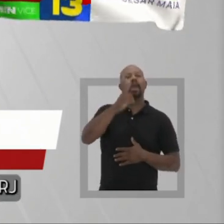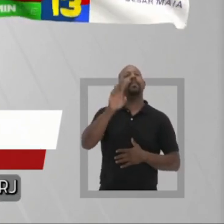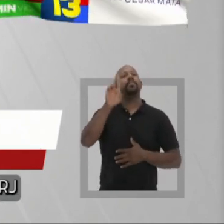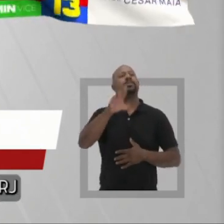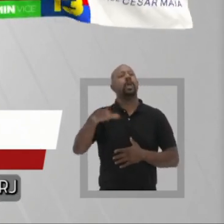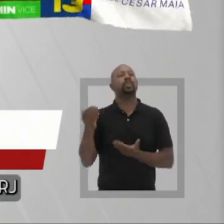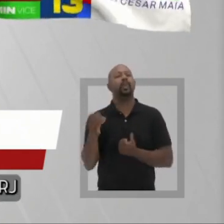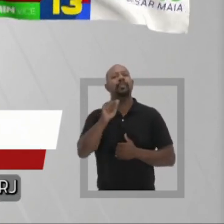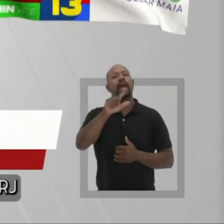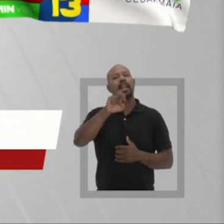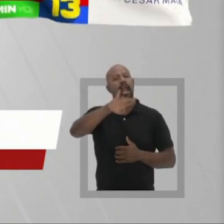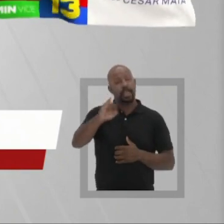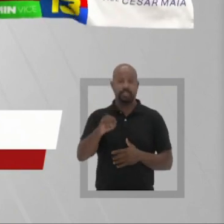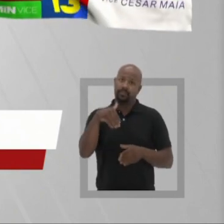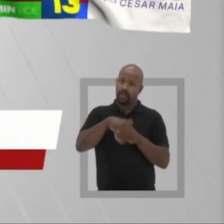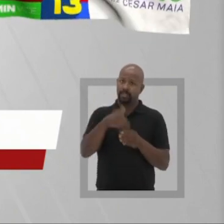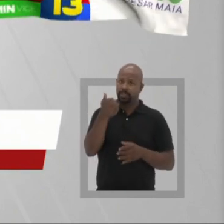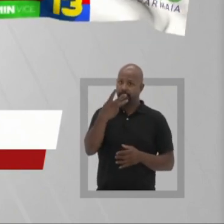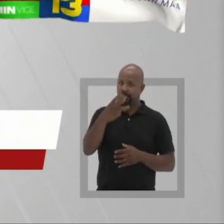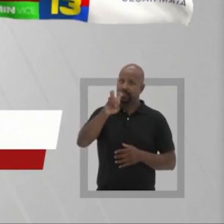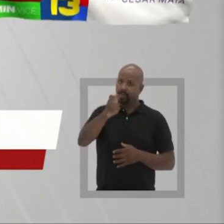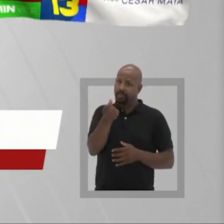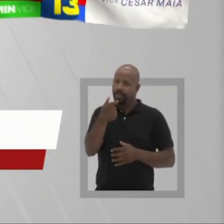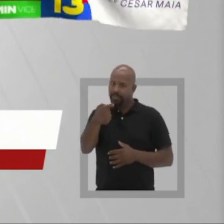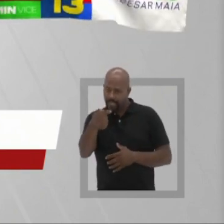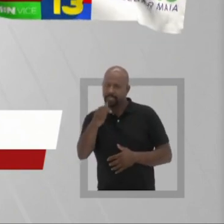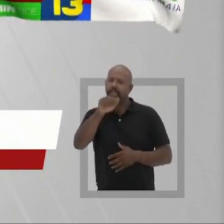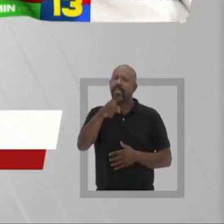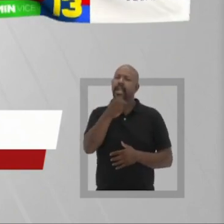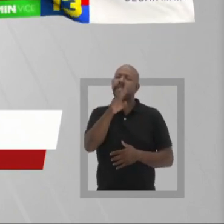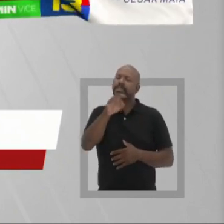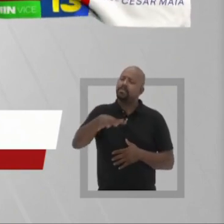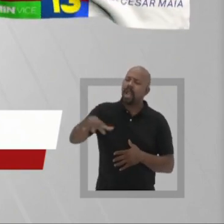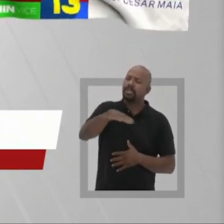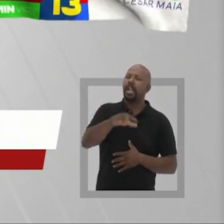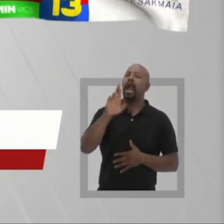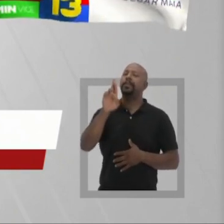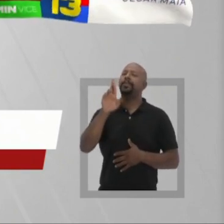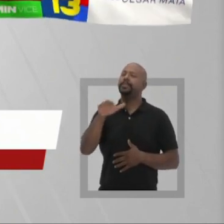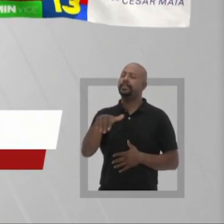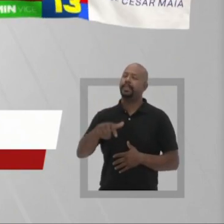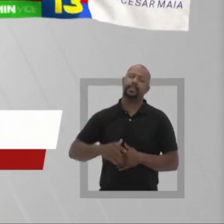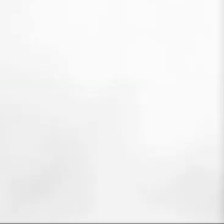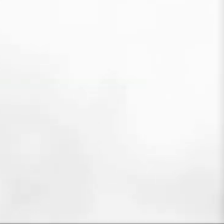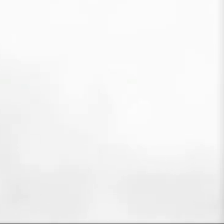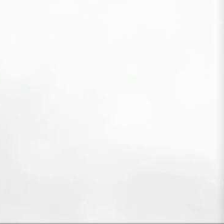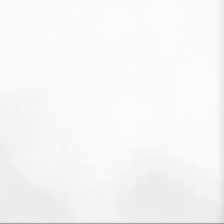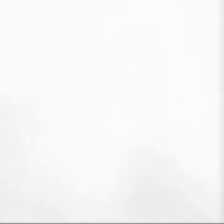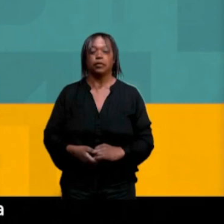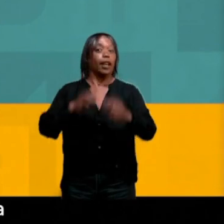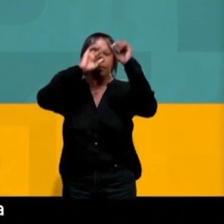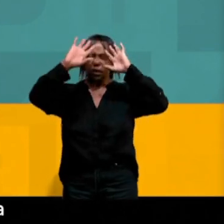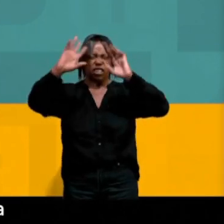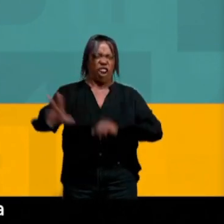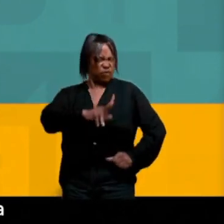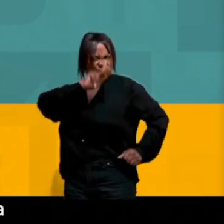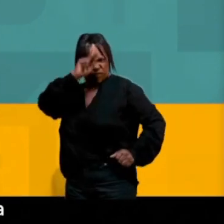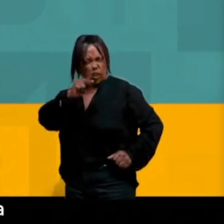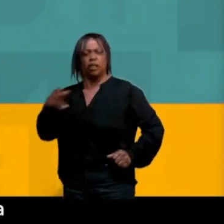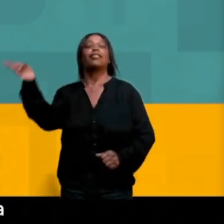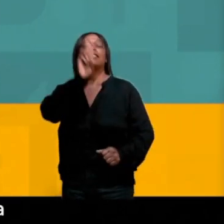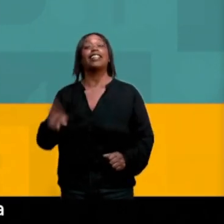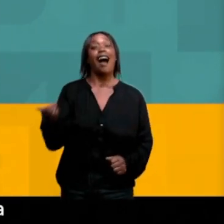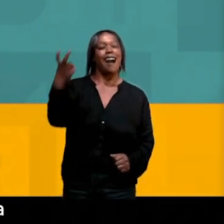para representar os nossos jovens na LERJ. Vote 13567, Andrezinho Siciliano, para uma Baixada bem representada. Imagina a